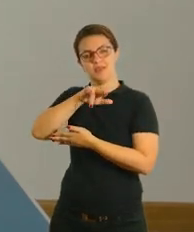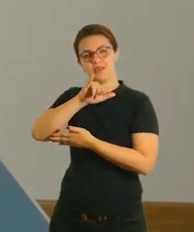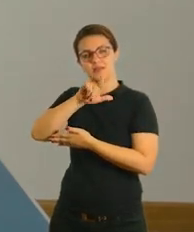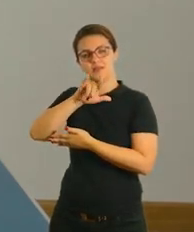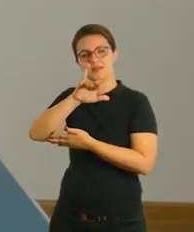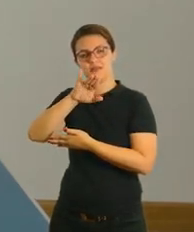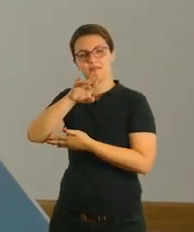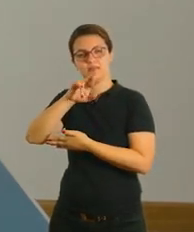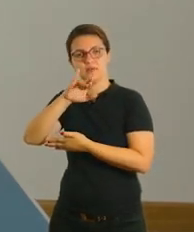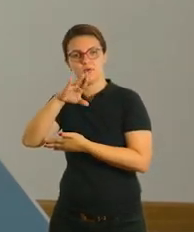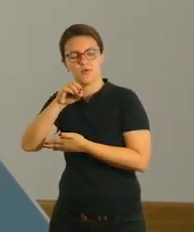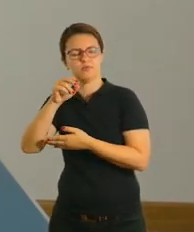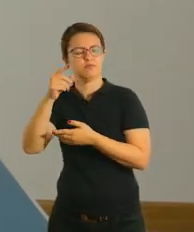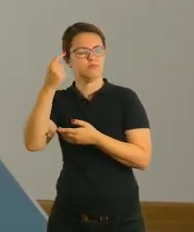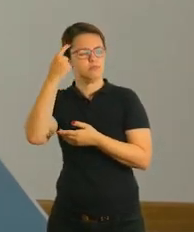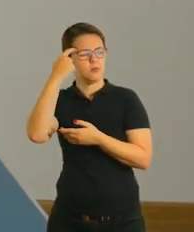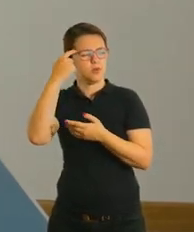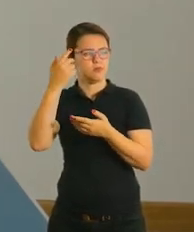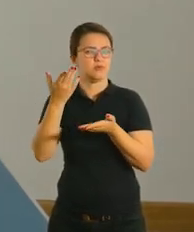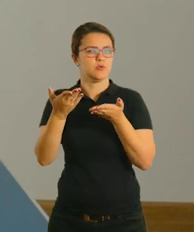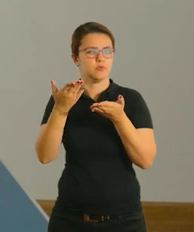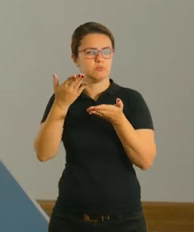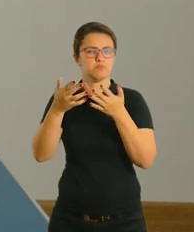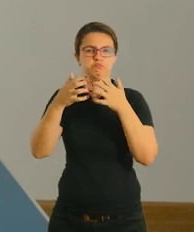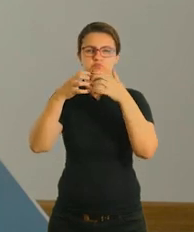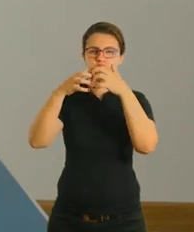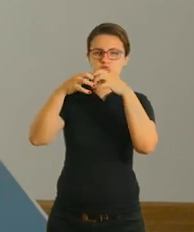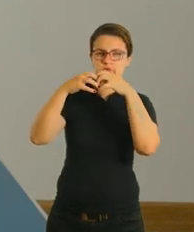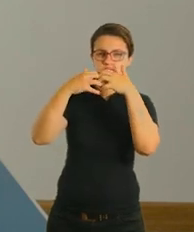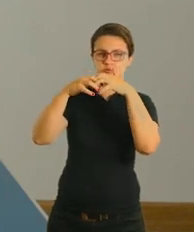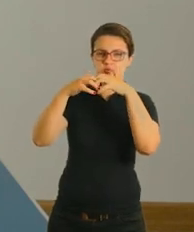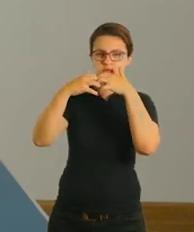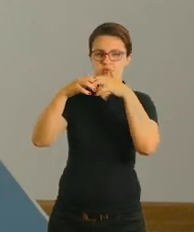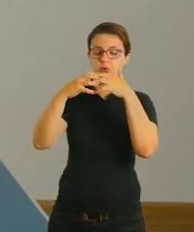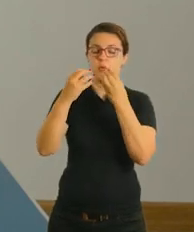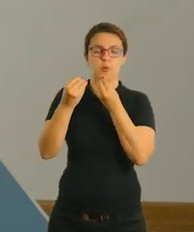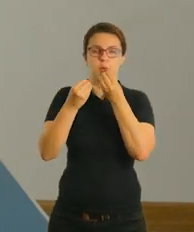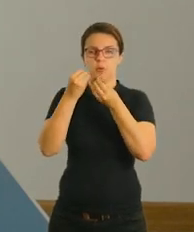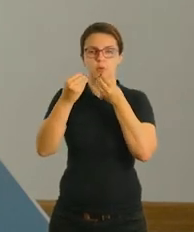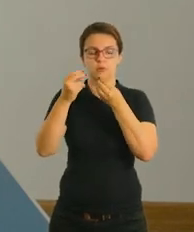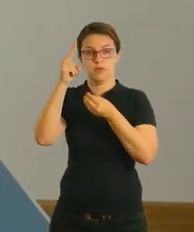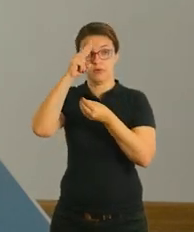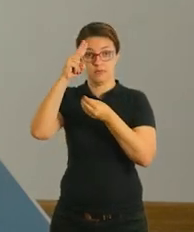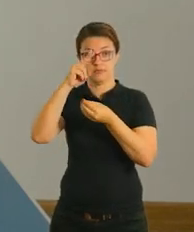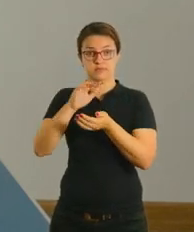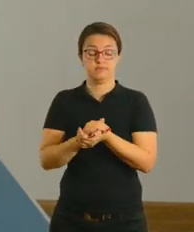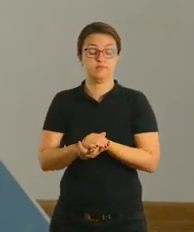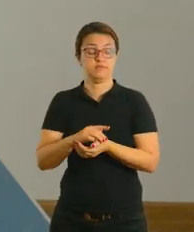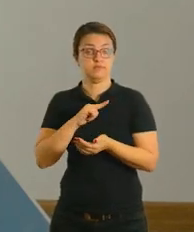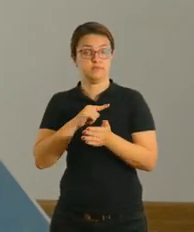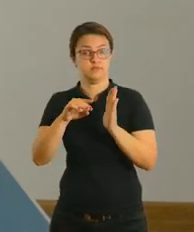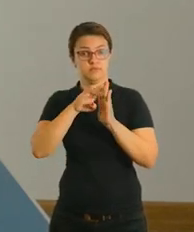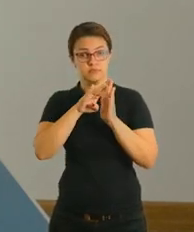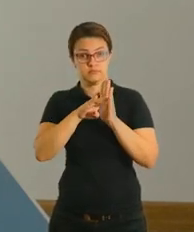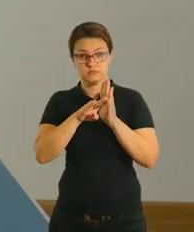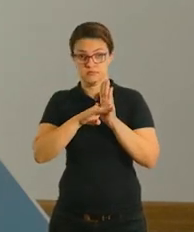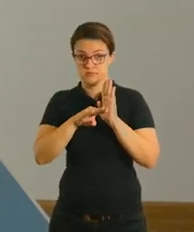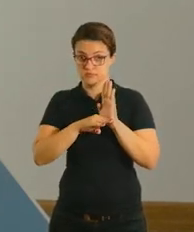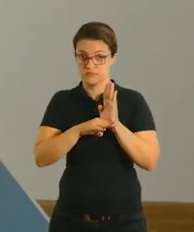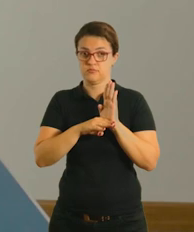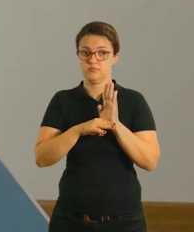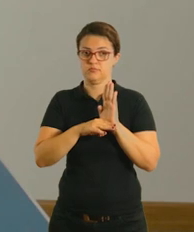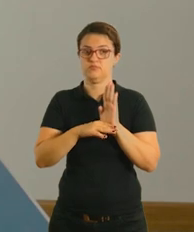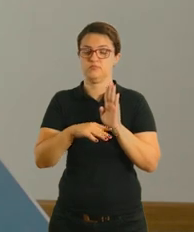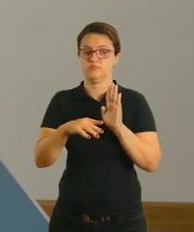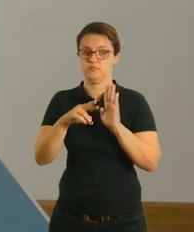colocar dentro da execução dos movimentos, ok? Essa ginástica da memória, ela tem algumas etapas que eu vou passar para vocês para ser